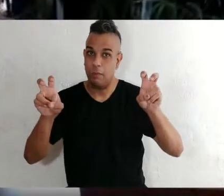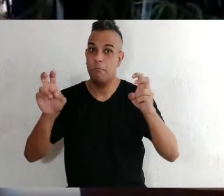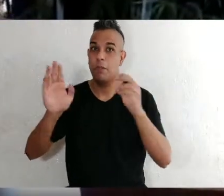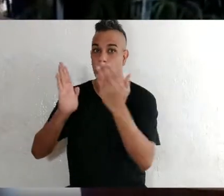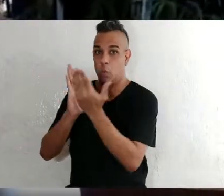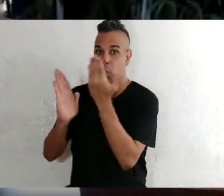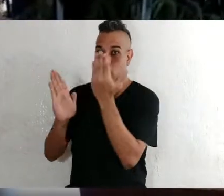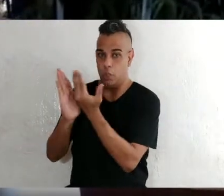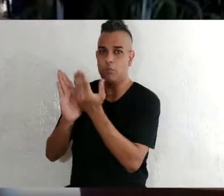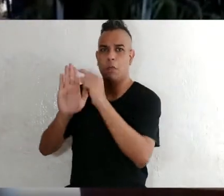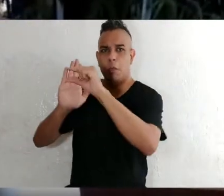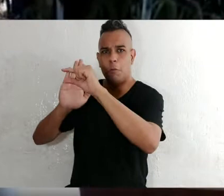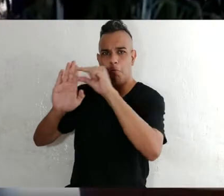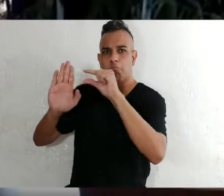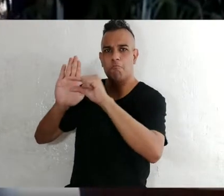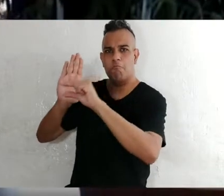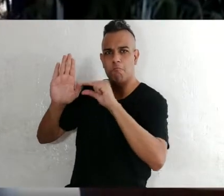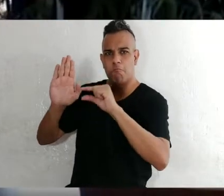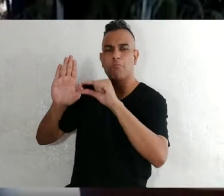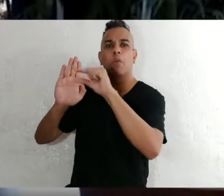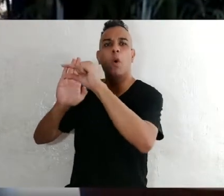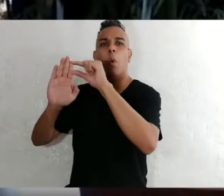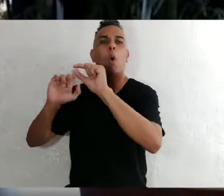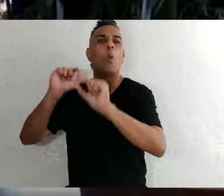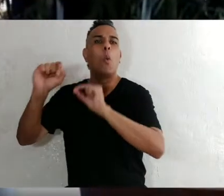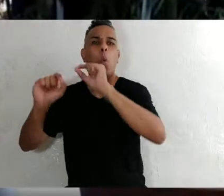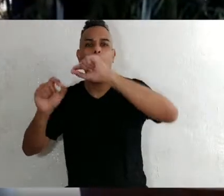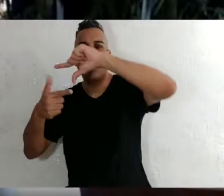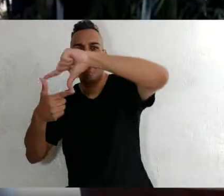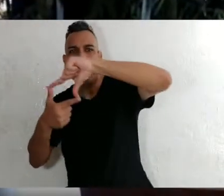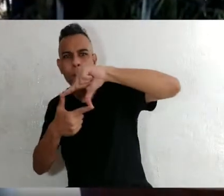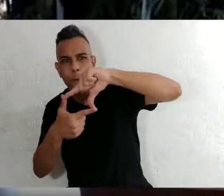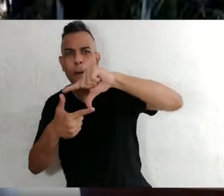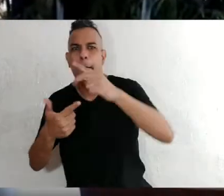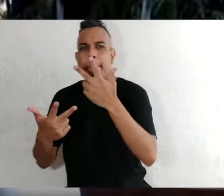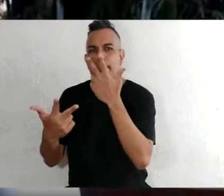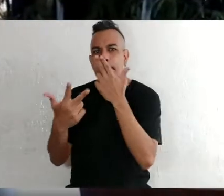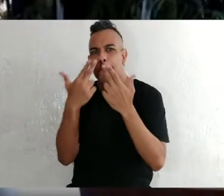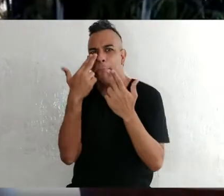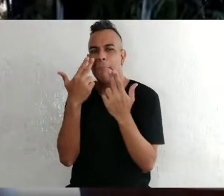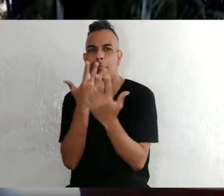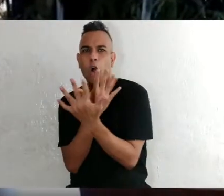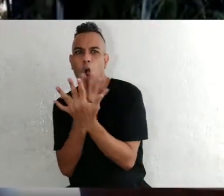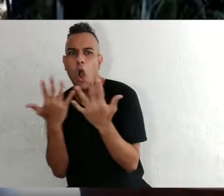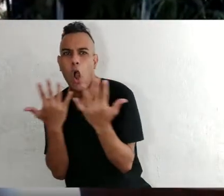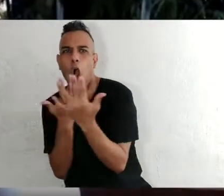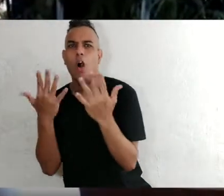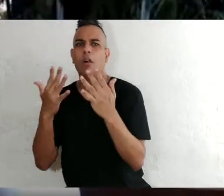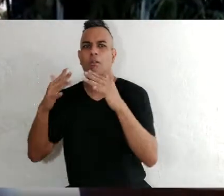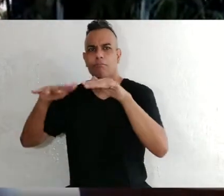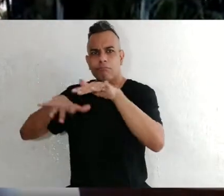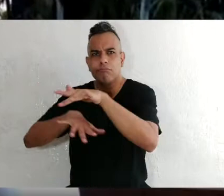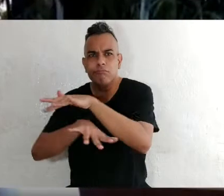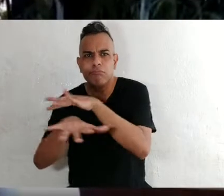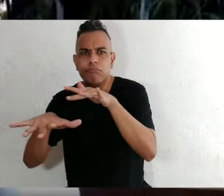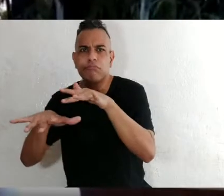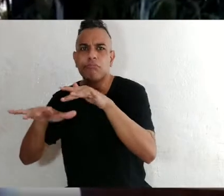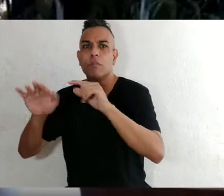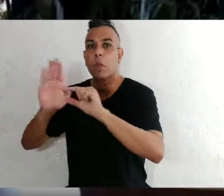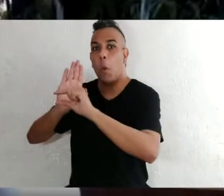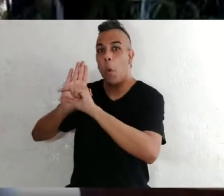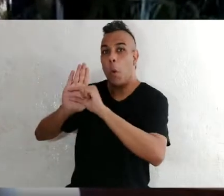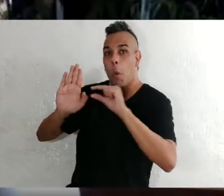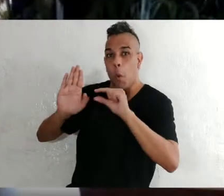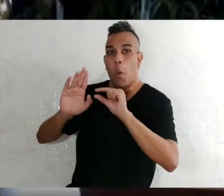é dividida em duas partes. A superior com quadrados coloridos simulando uma imagem digital sendo carregada em um monitor.